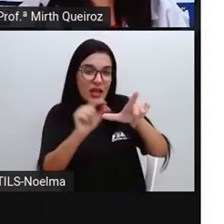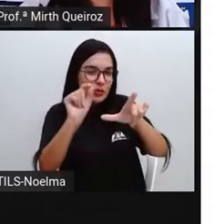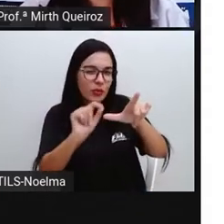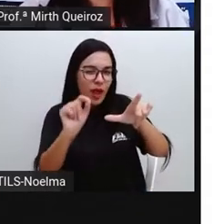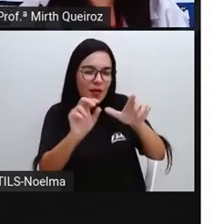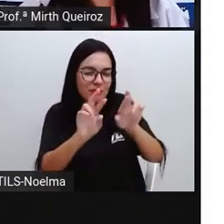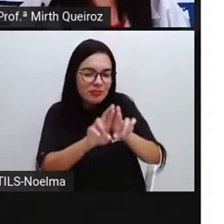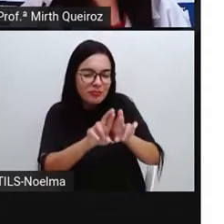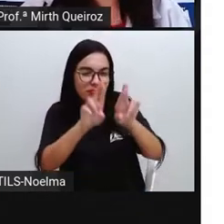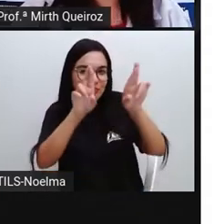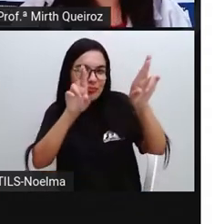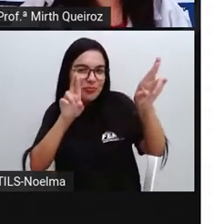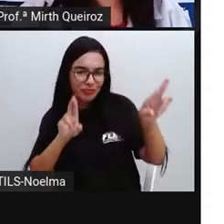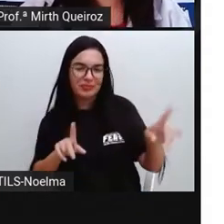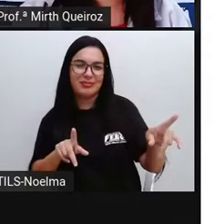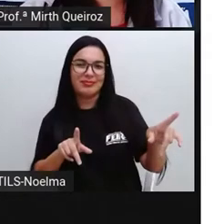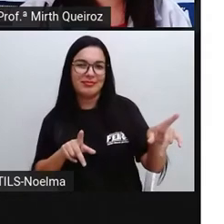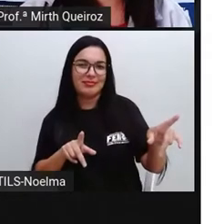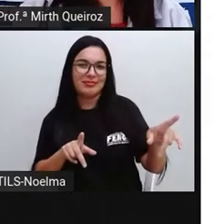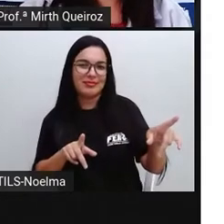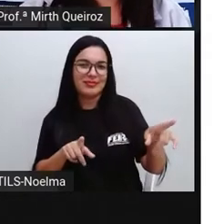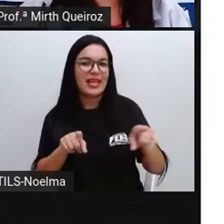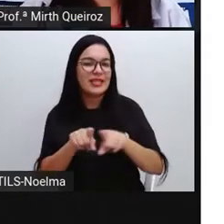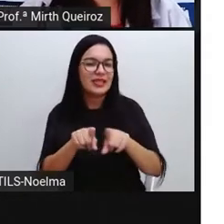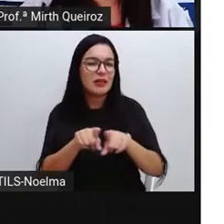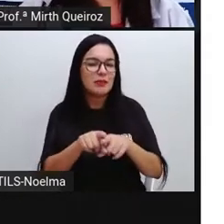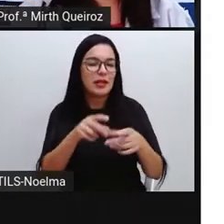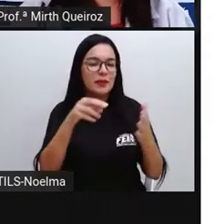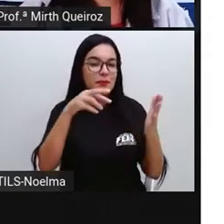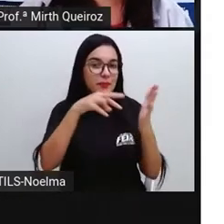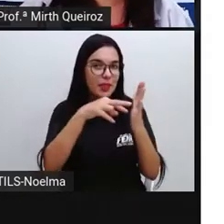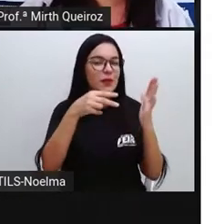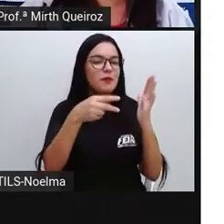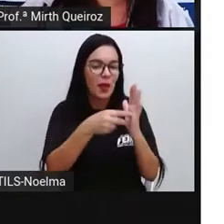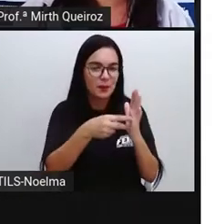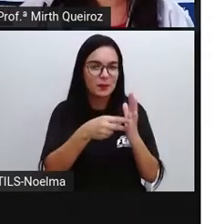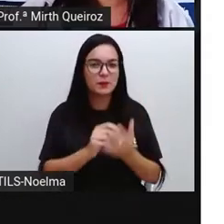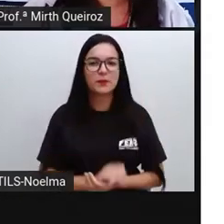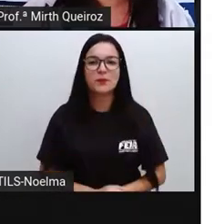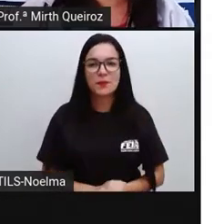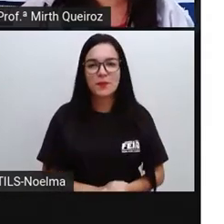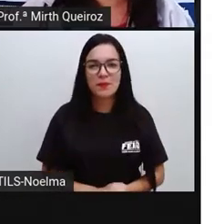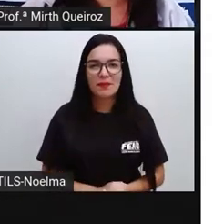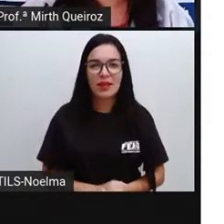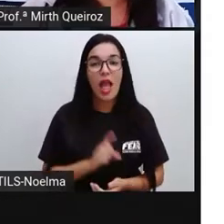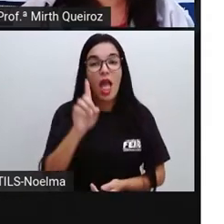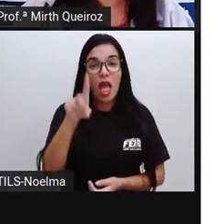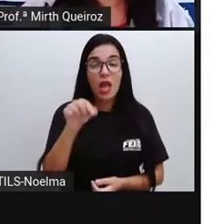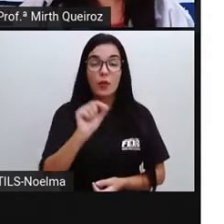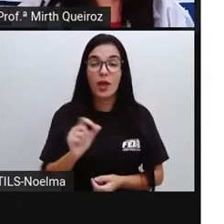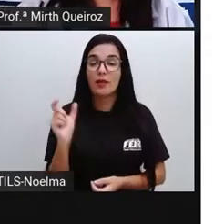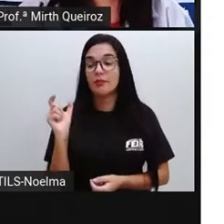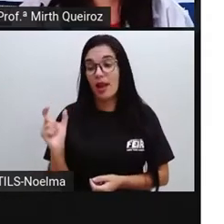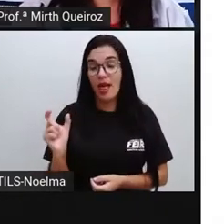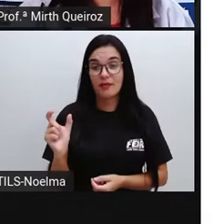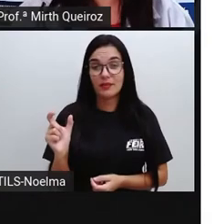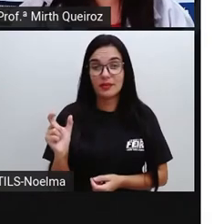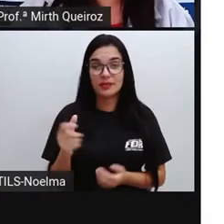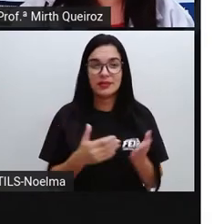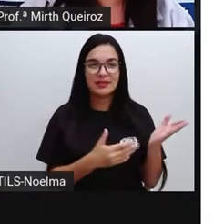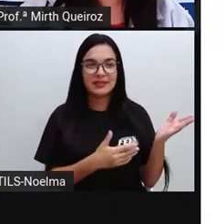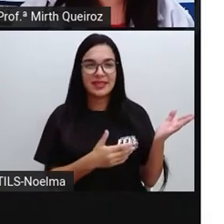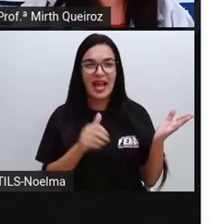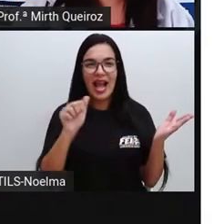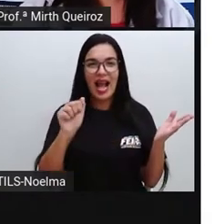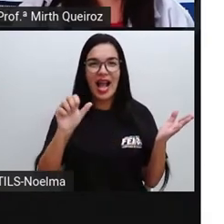as distinguem quanto a forma de escrever ou aí do seu significado, como acontece aqui com a palavra acento